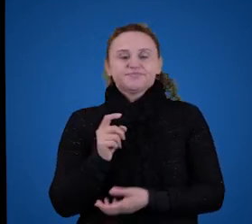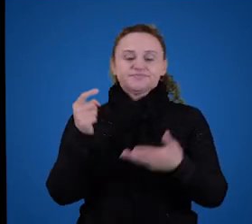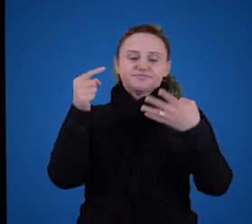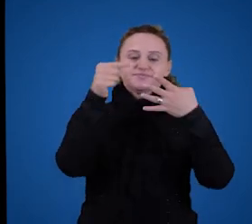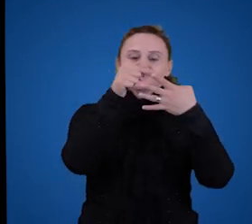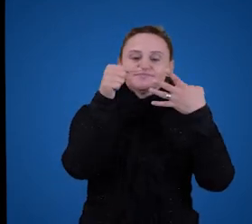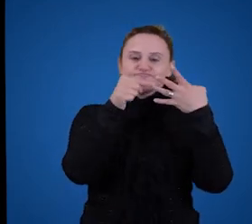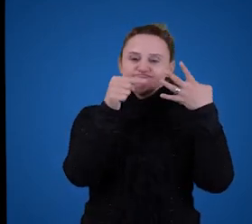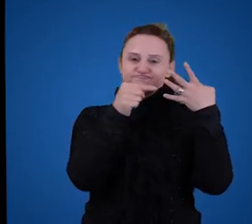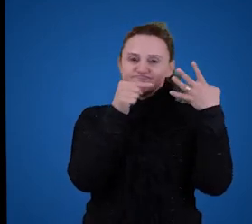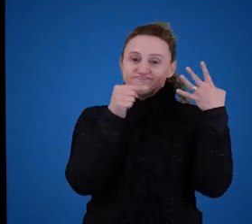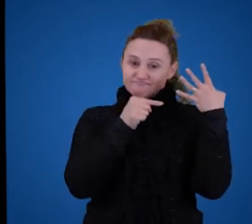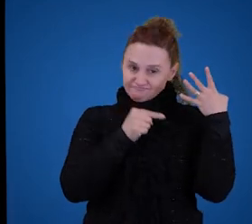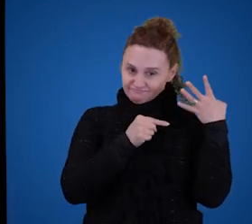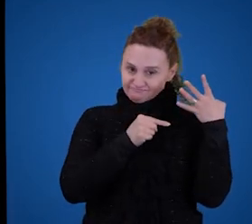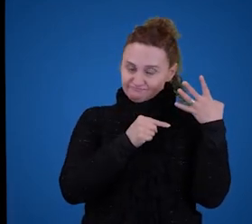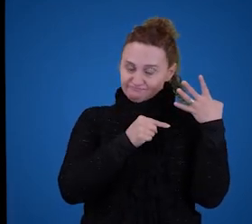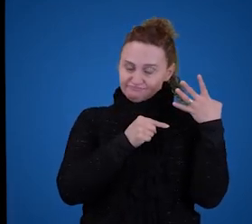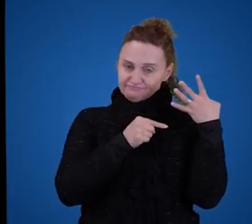uma dessas